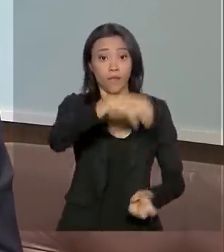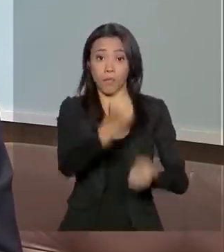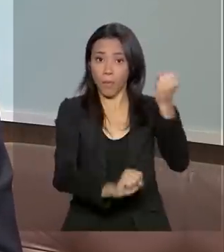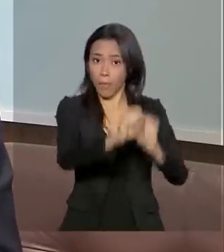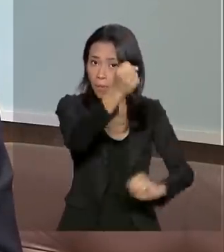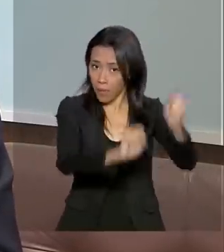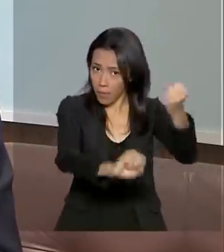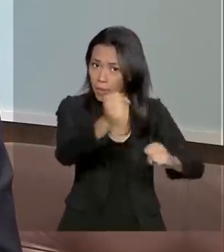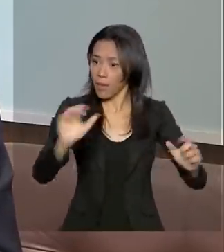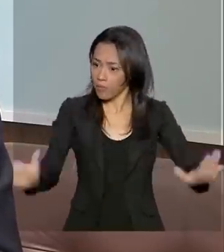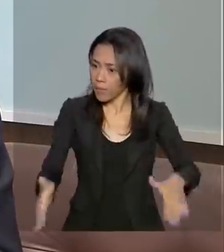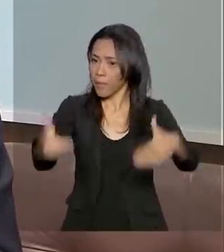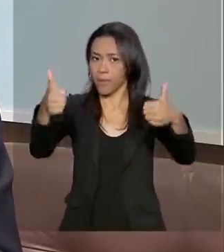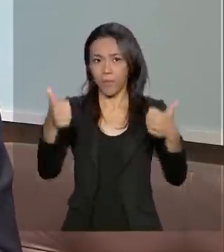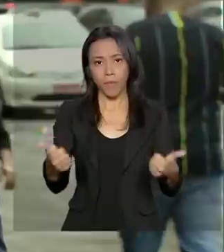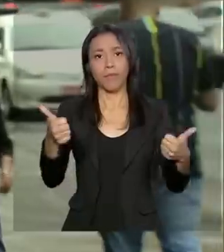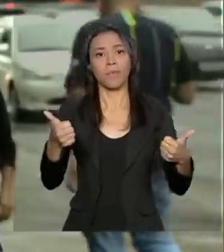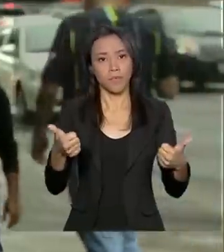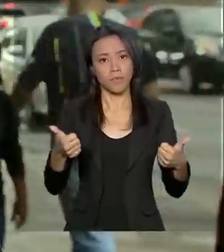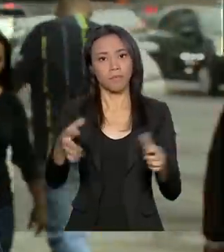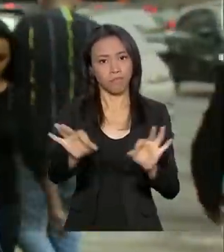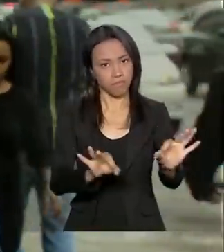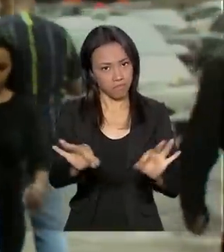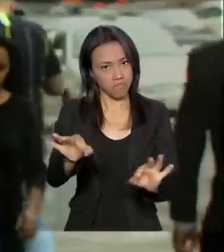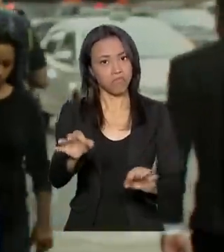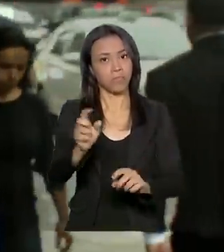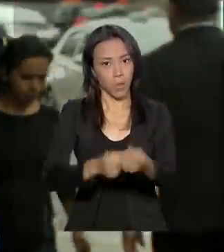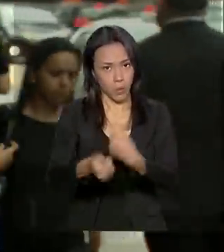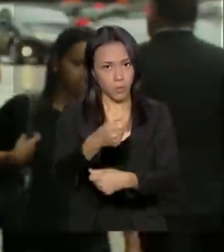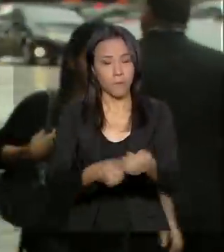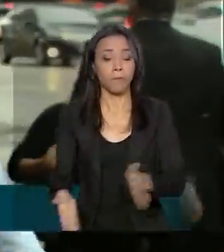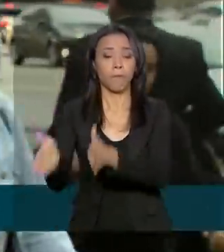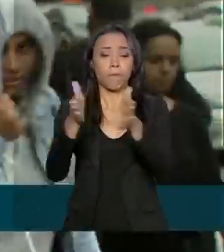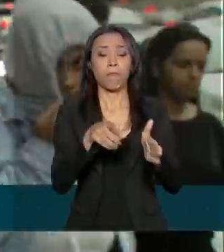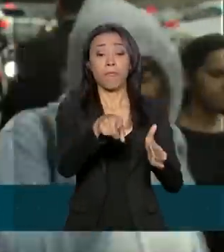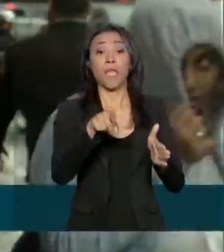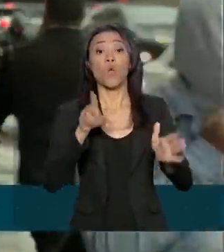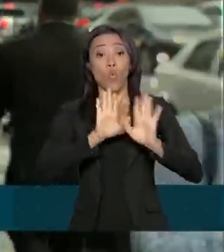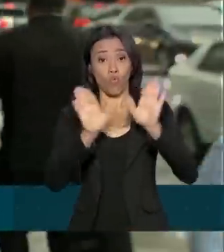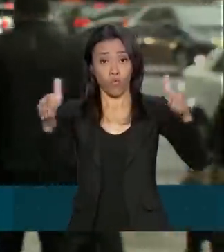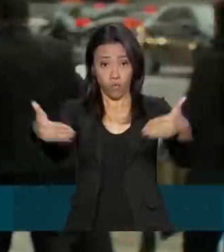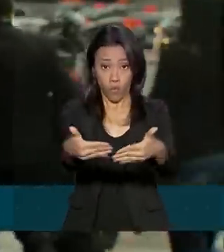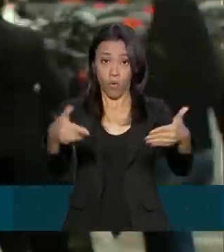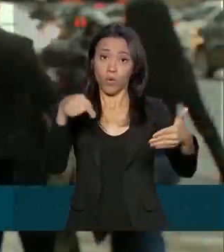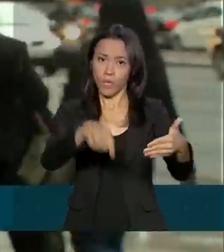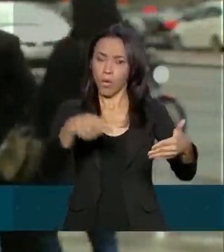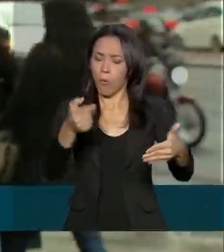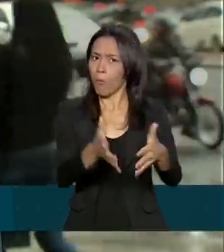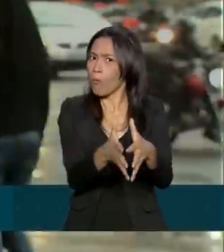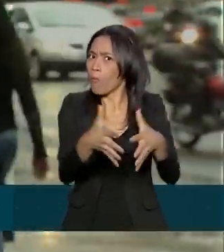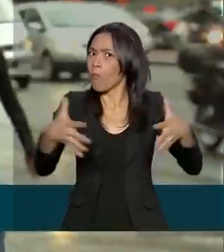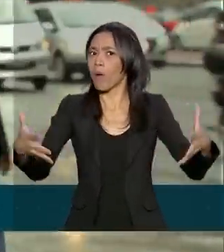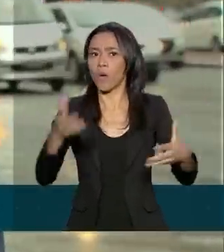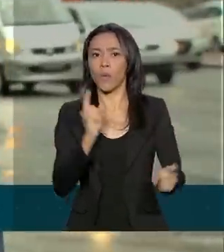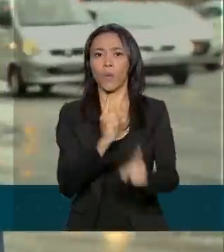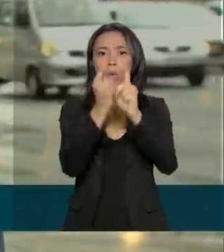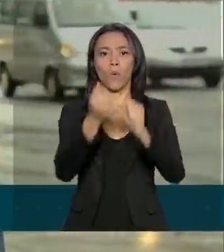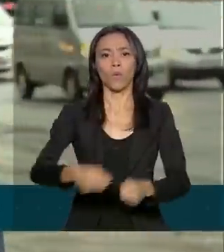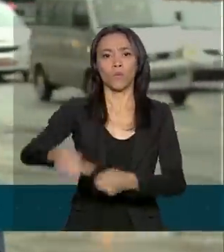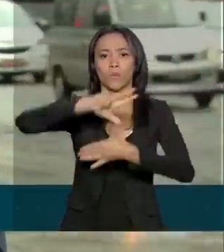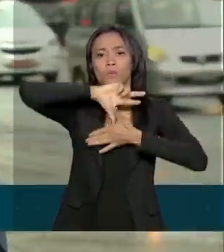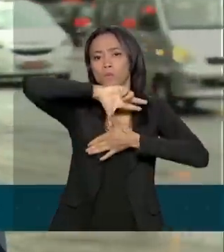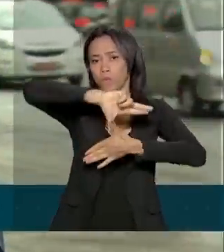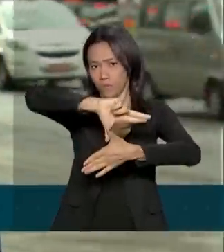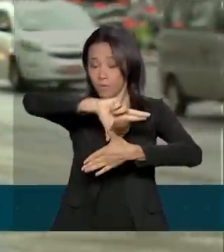com relação à perspectiva de crescimento econômico. No Fórum Brasil de Investimentos, considerado o maior evento do setor na América Latina, o governo